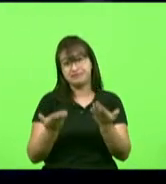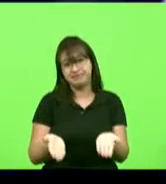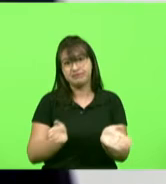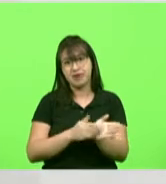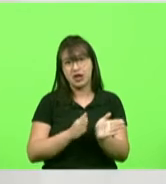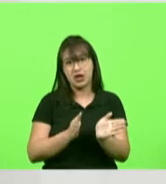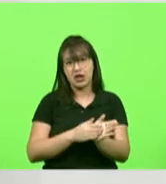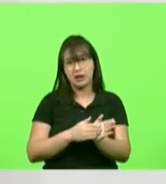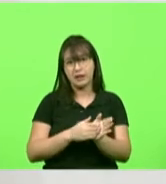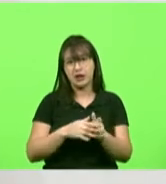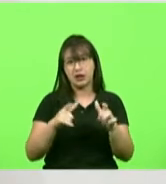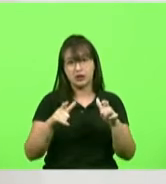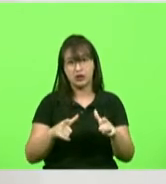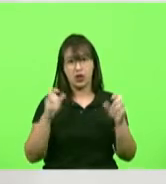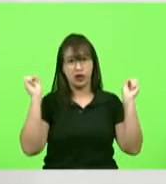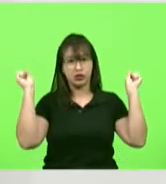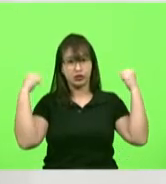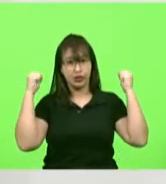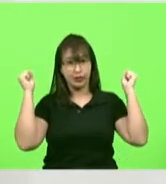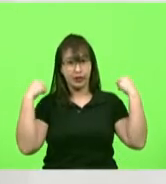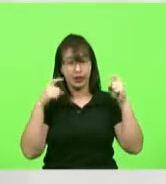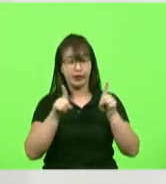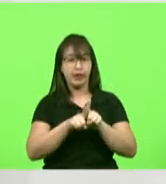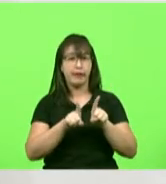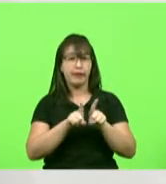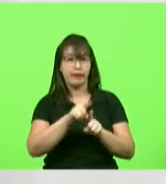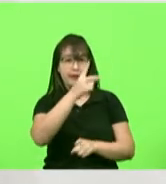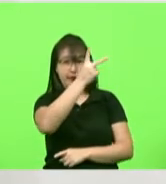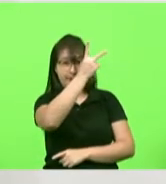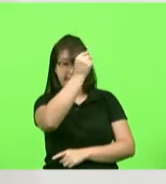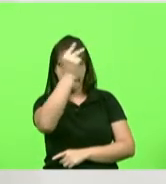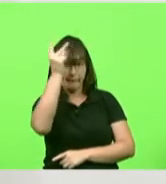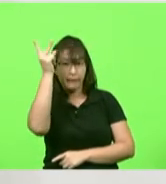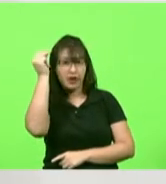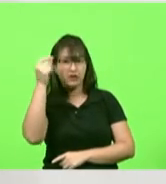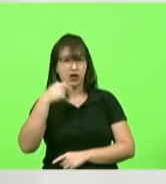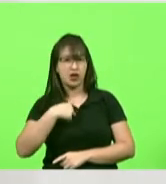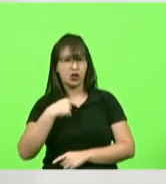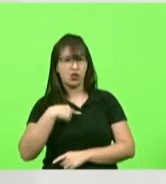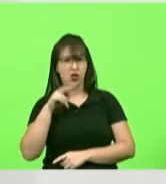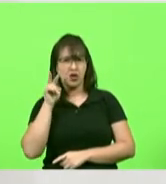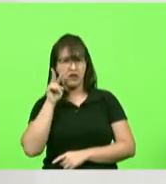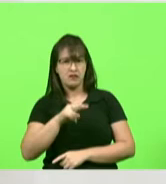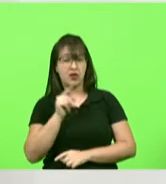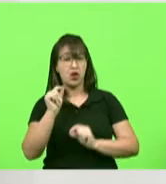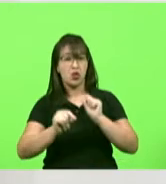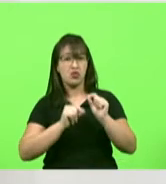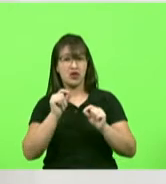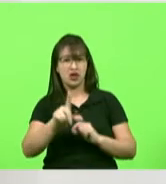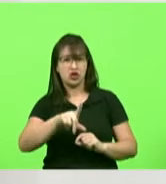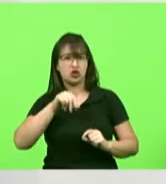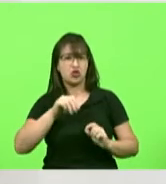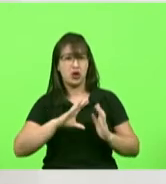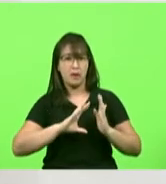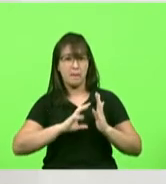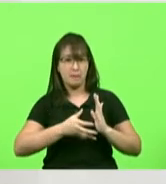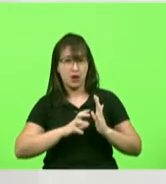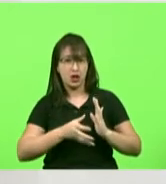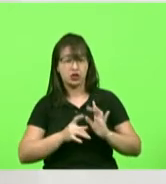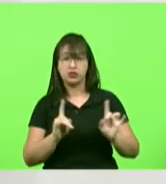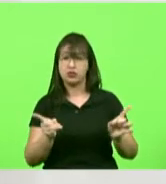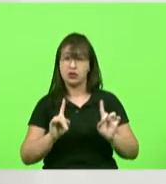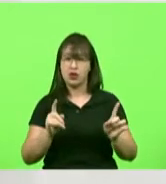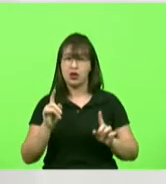Chapecó pelo prefeito eu nunca olhei questões partidárias na minha vida eu olho muito pelas atitudes o histórico do